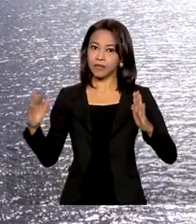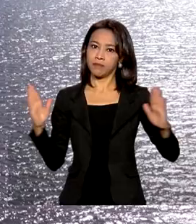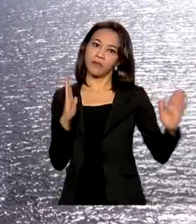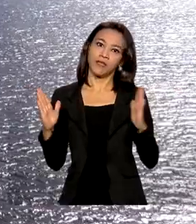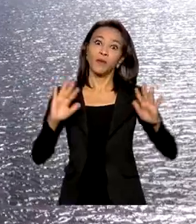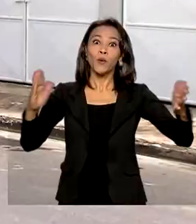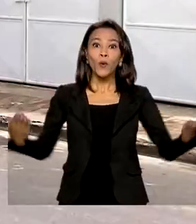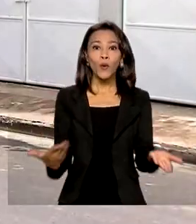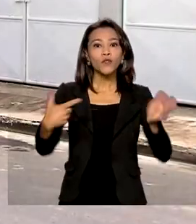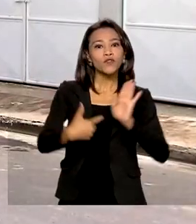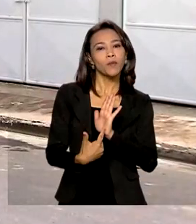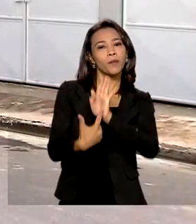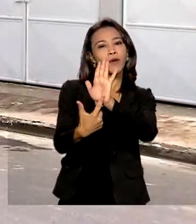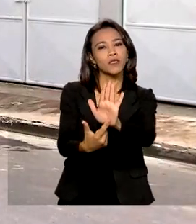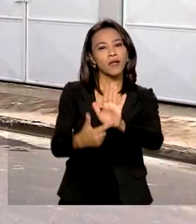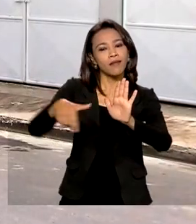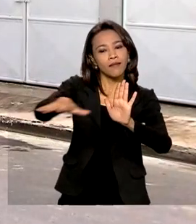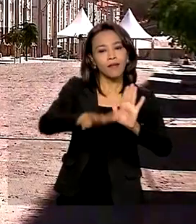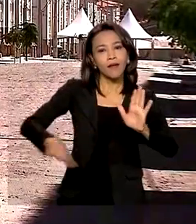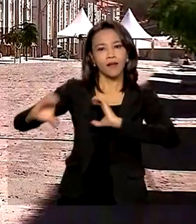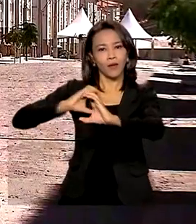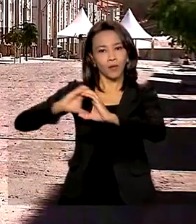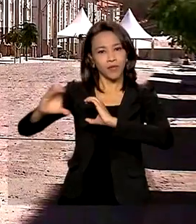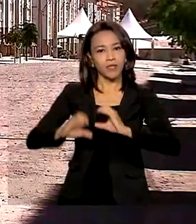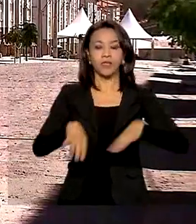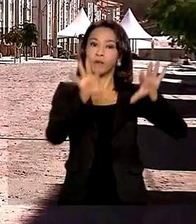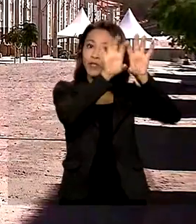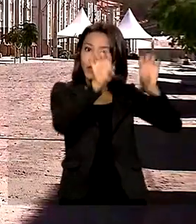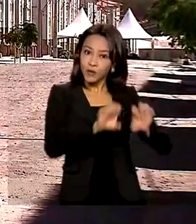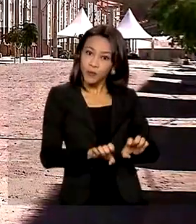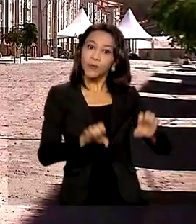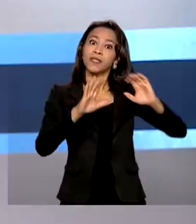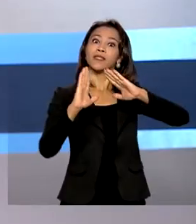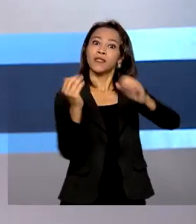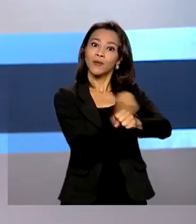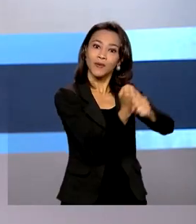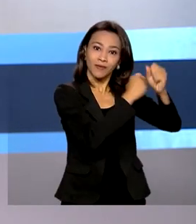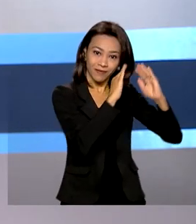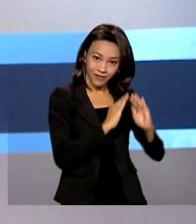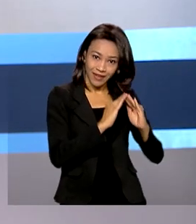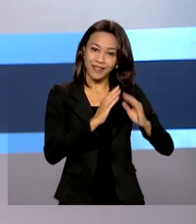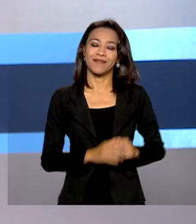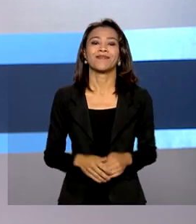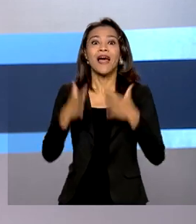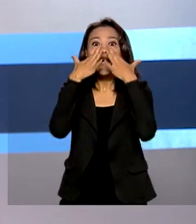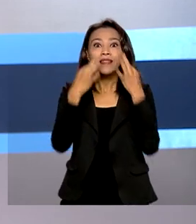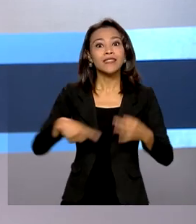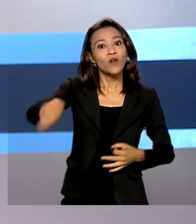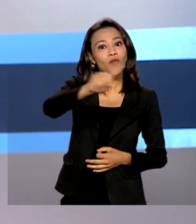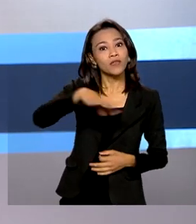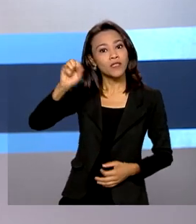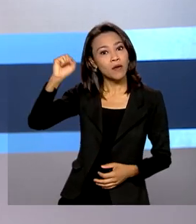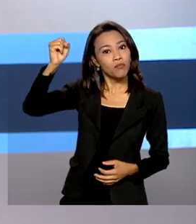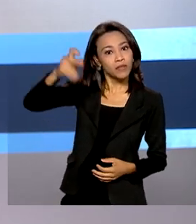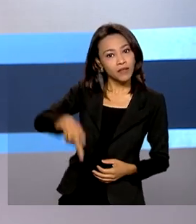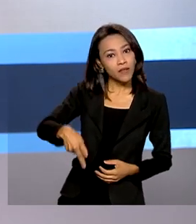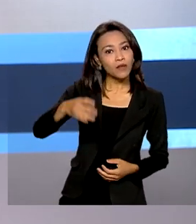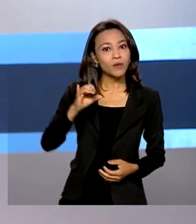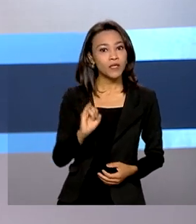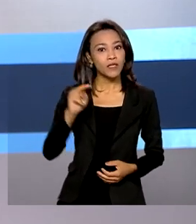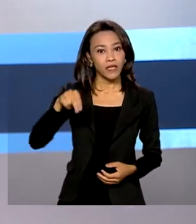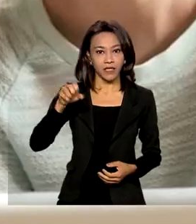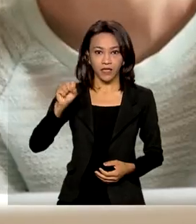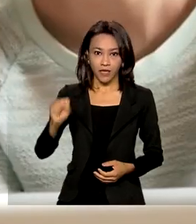Hoje vamos mostrar os destaques na comunicação, infraestrutura e habitação. Atenção aposentados e pensionistas do INSS.